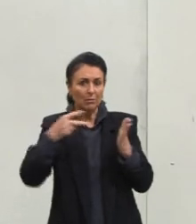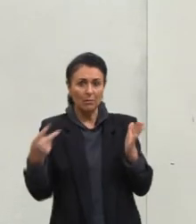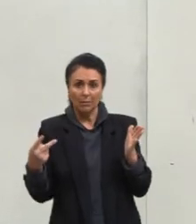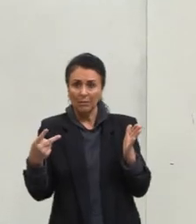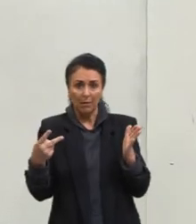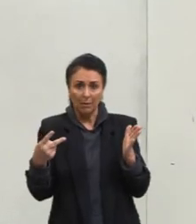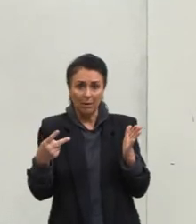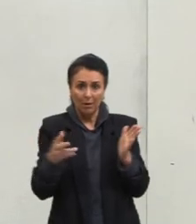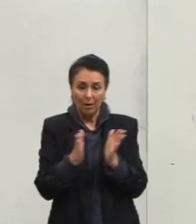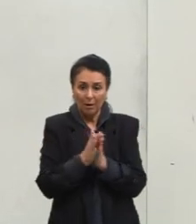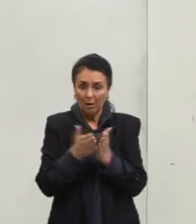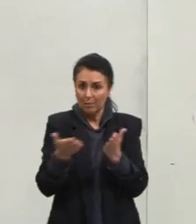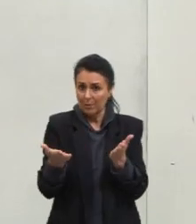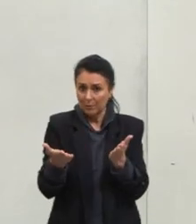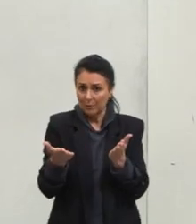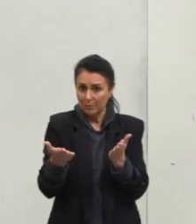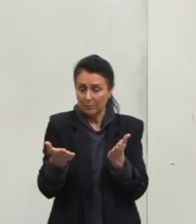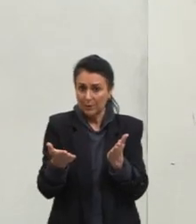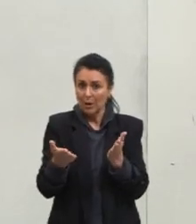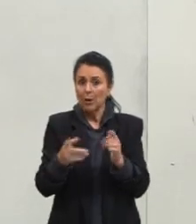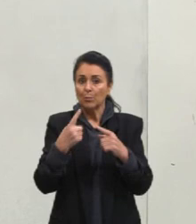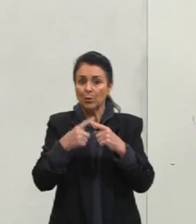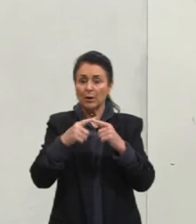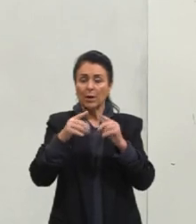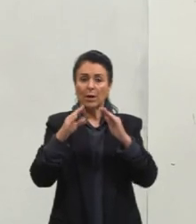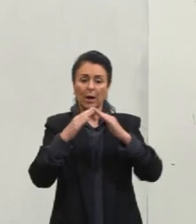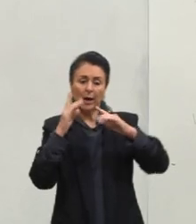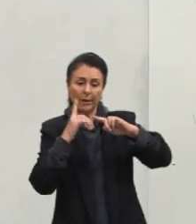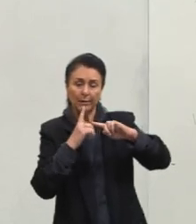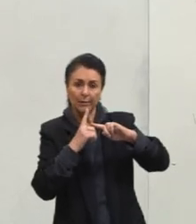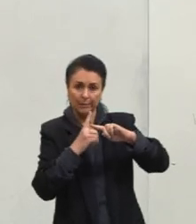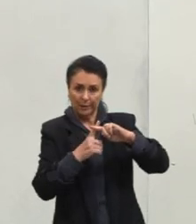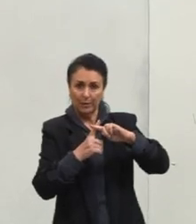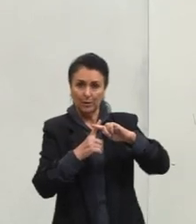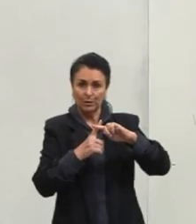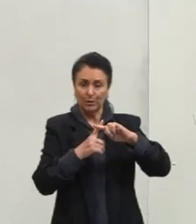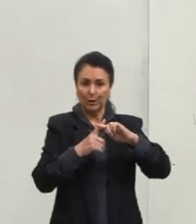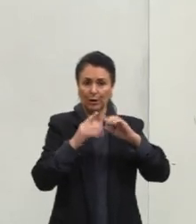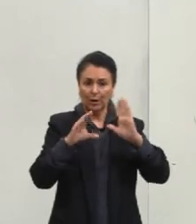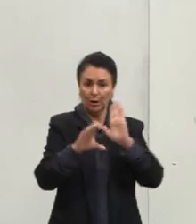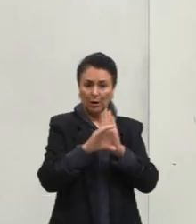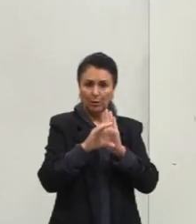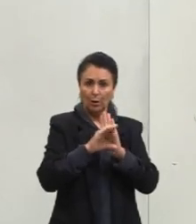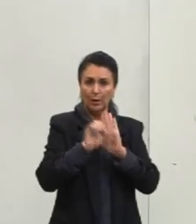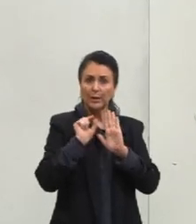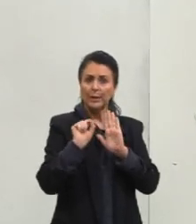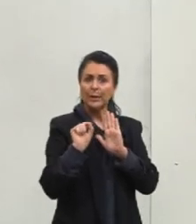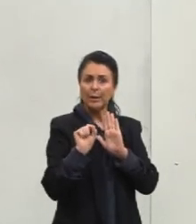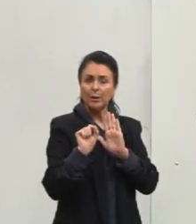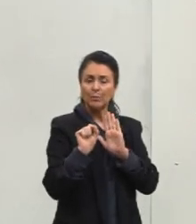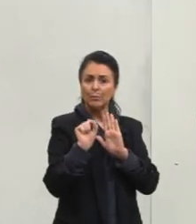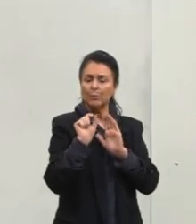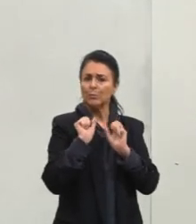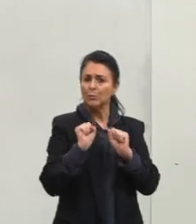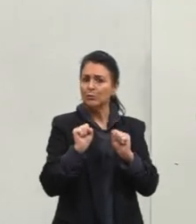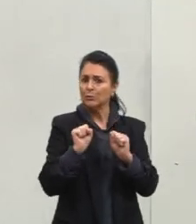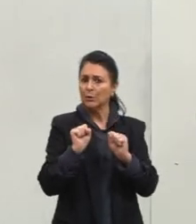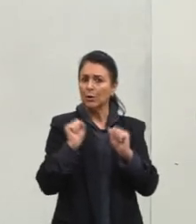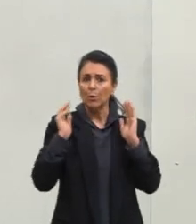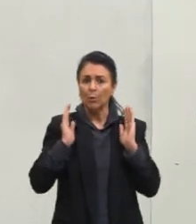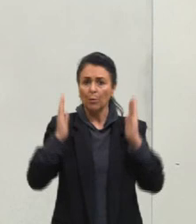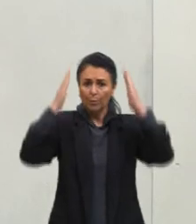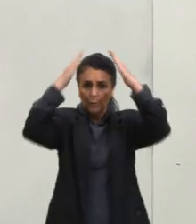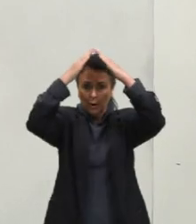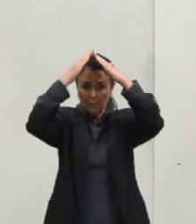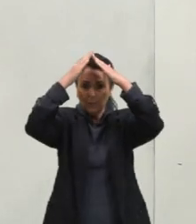Bíblia. Segundo a igreja católica, na época, a autoridade, quem podia interpretar as escrituras, era o Papa e